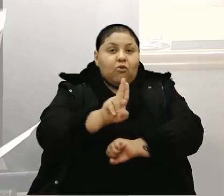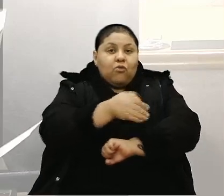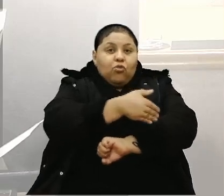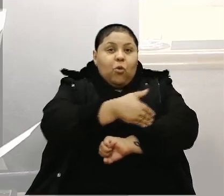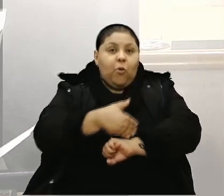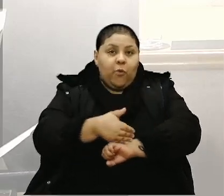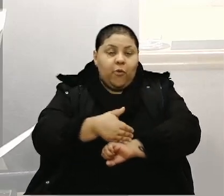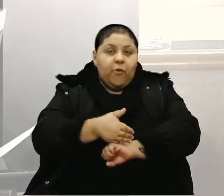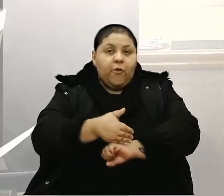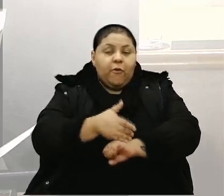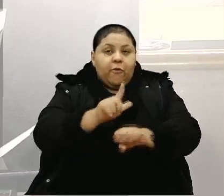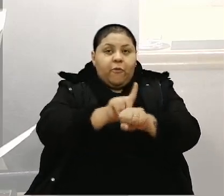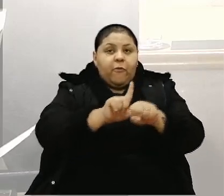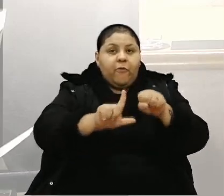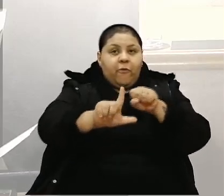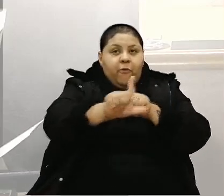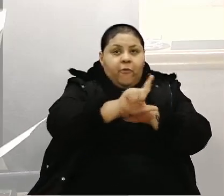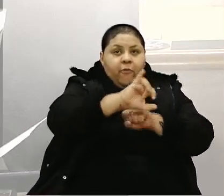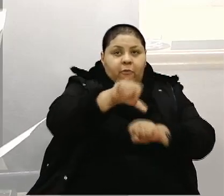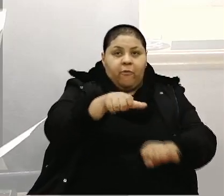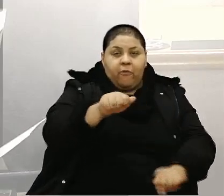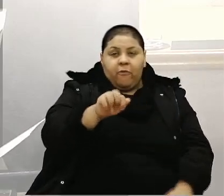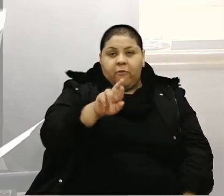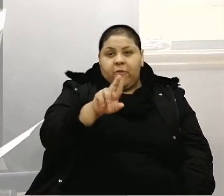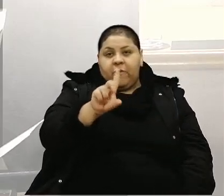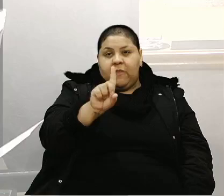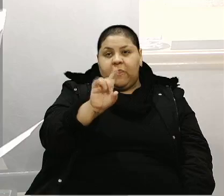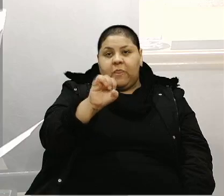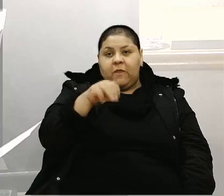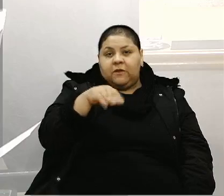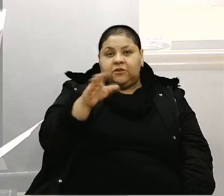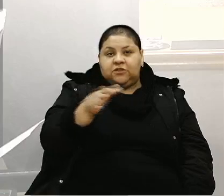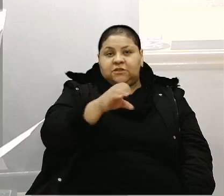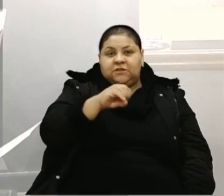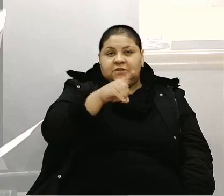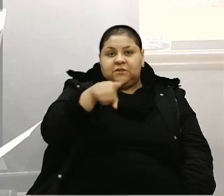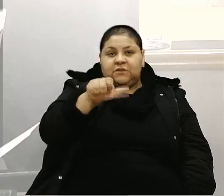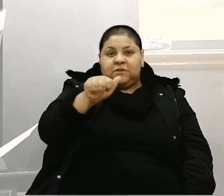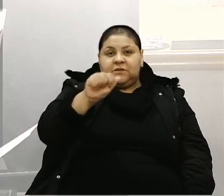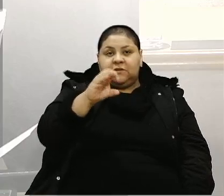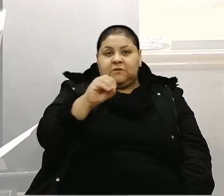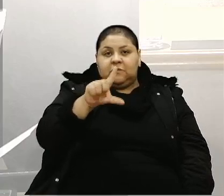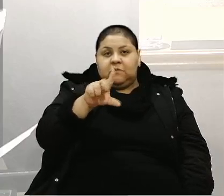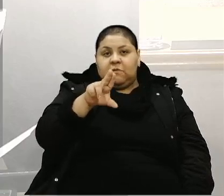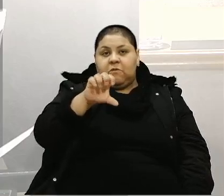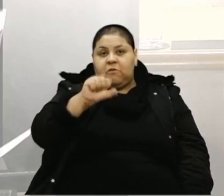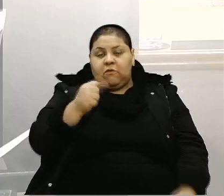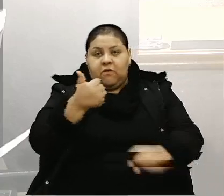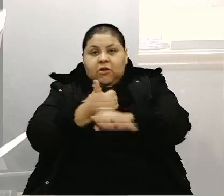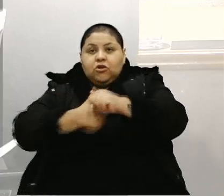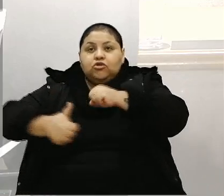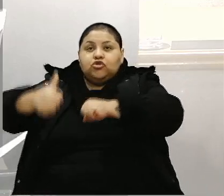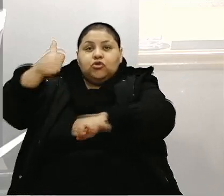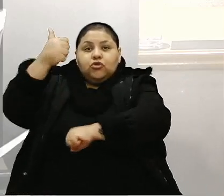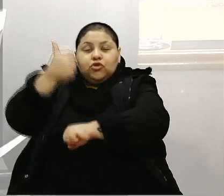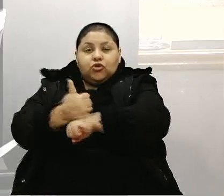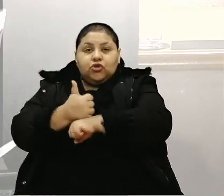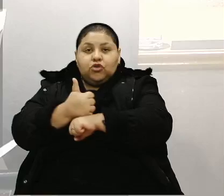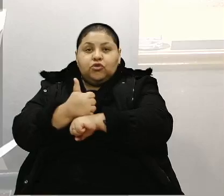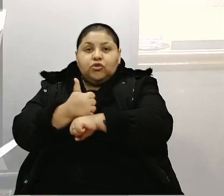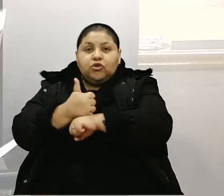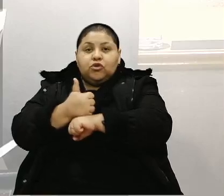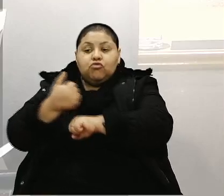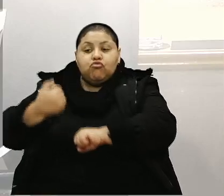do loteamento Jardim São Luís, bairro São Luís, substituindo a codificação errónea